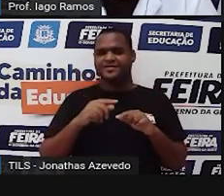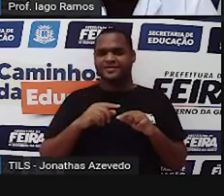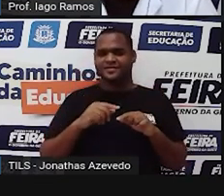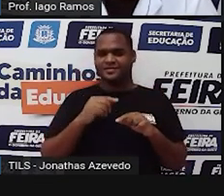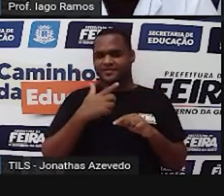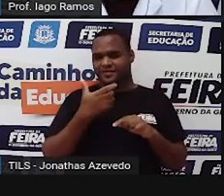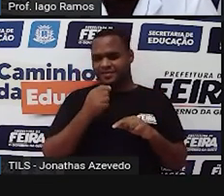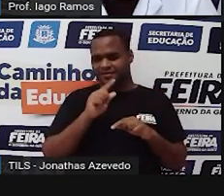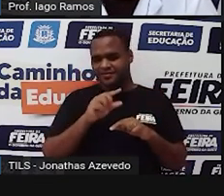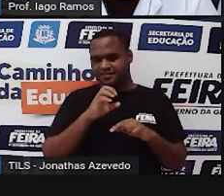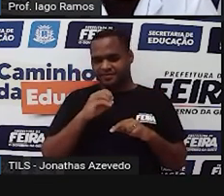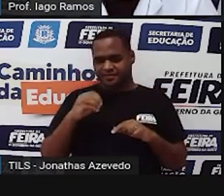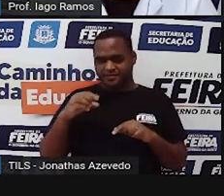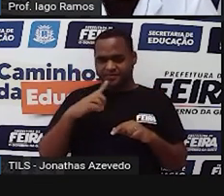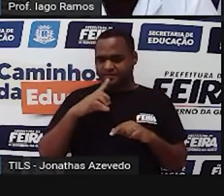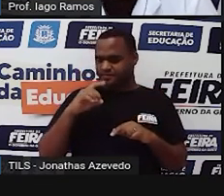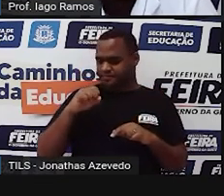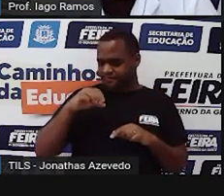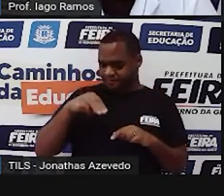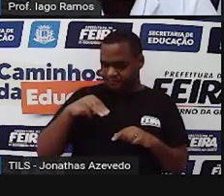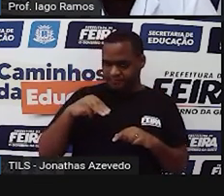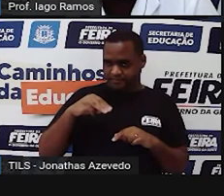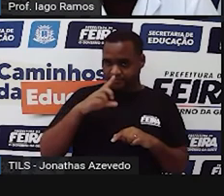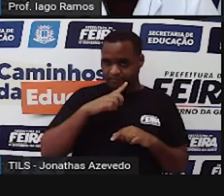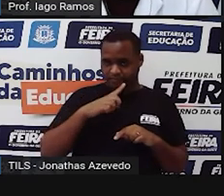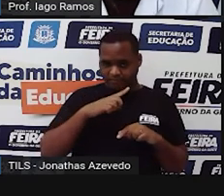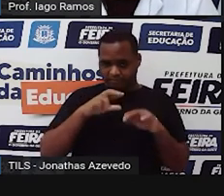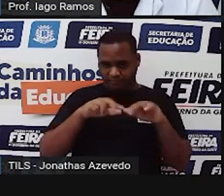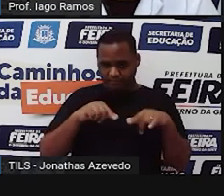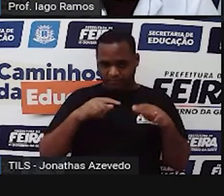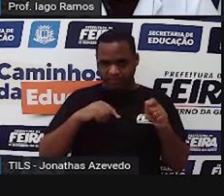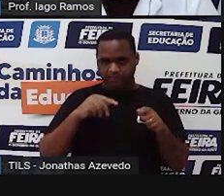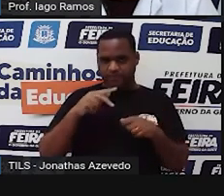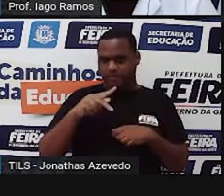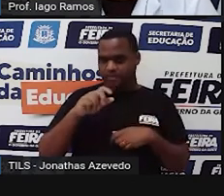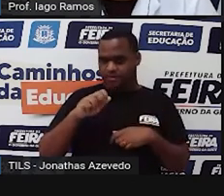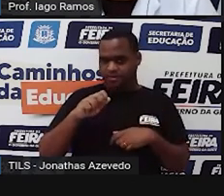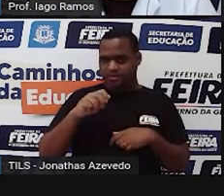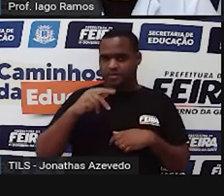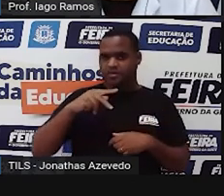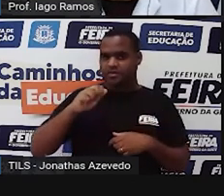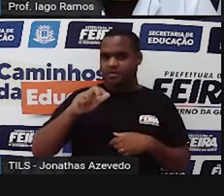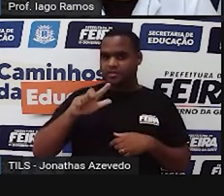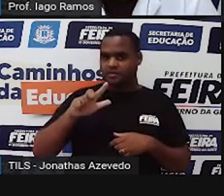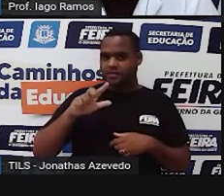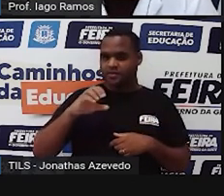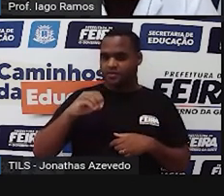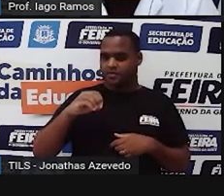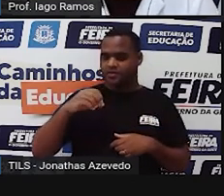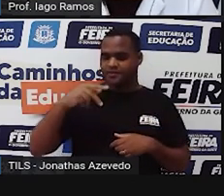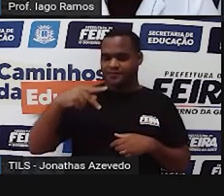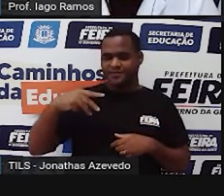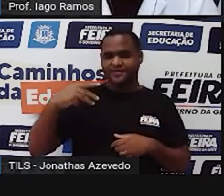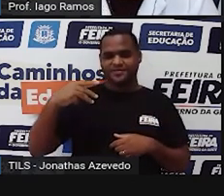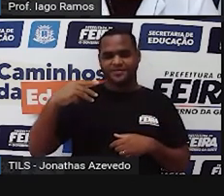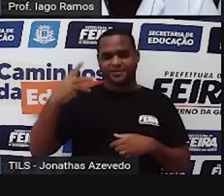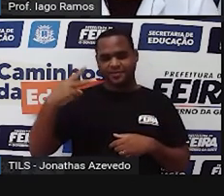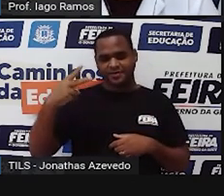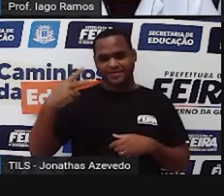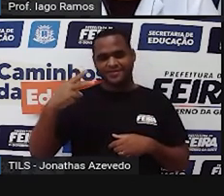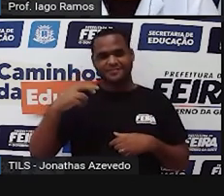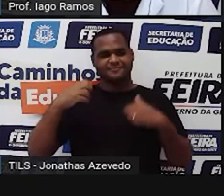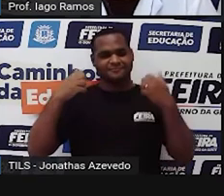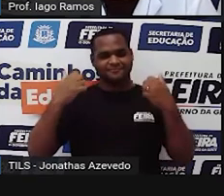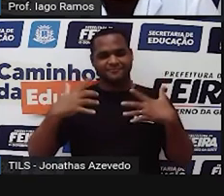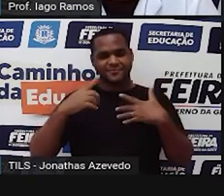decâmetros cúbicos para a usina de Paulo Afonso 2, né? Mas, ainda tem